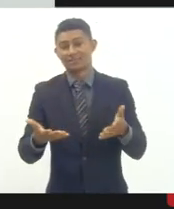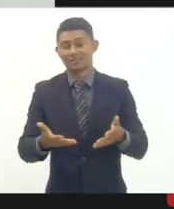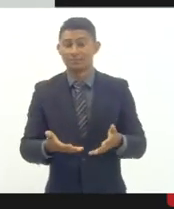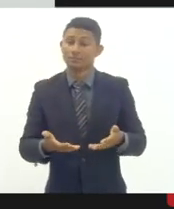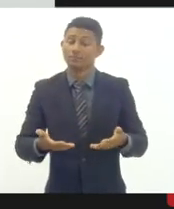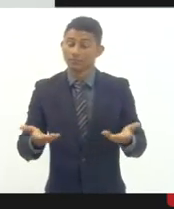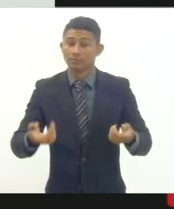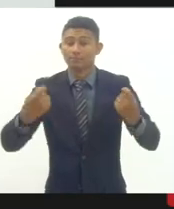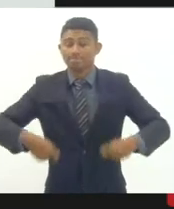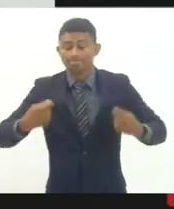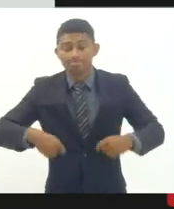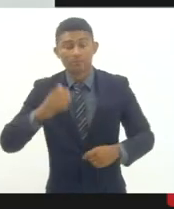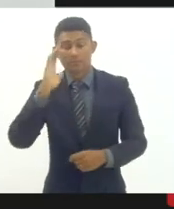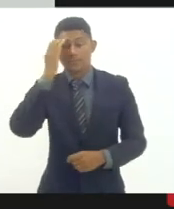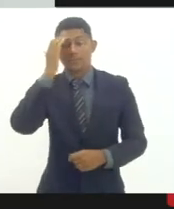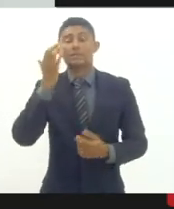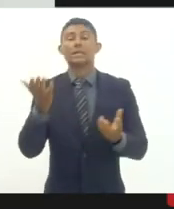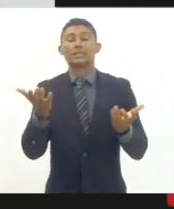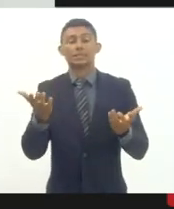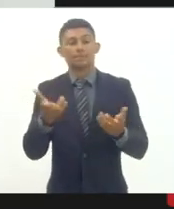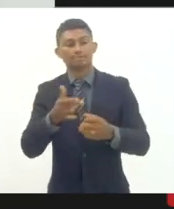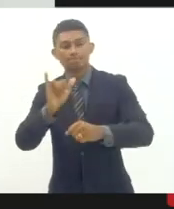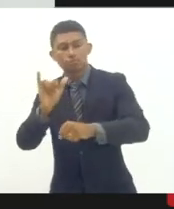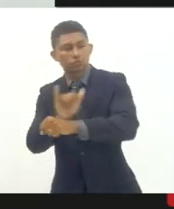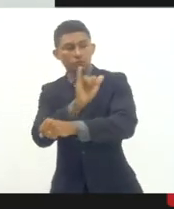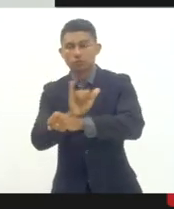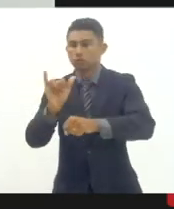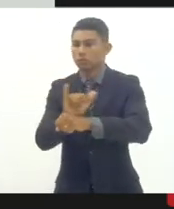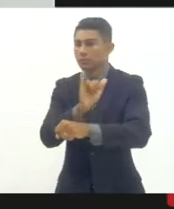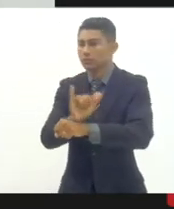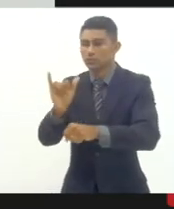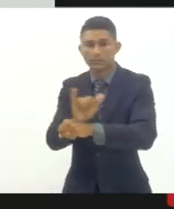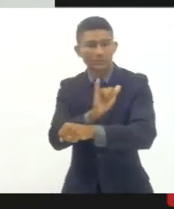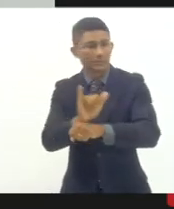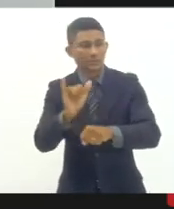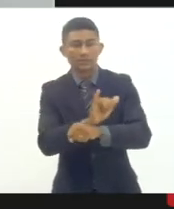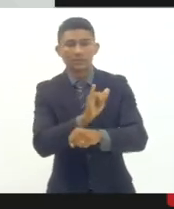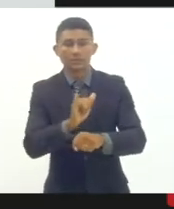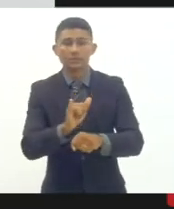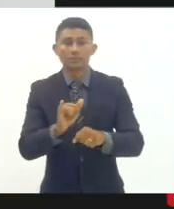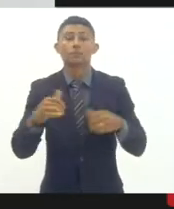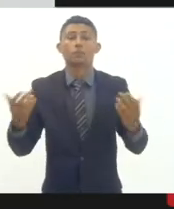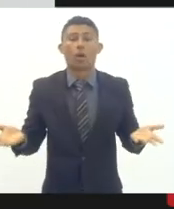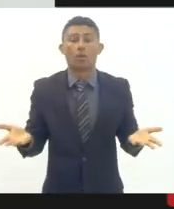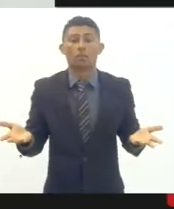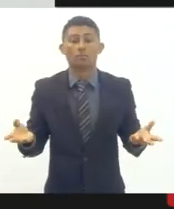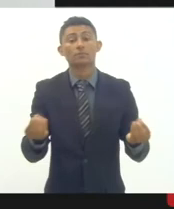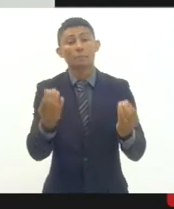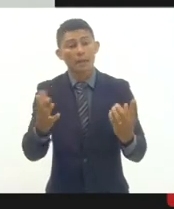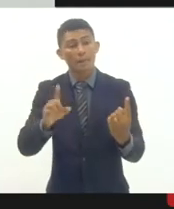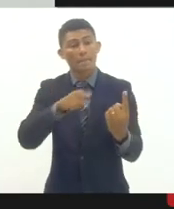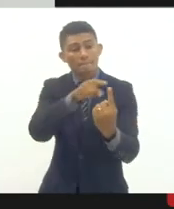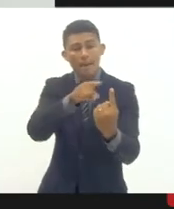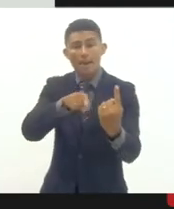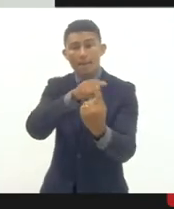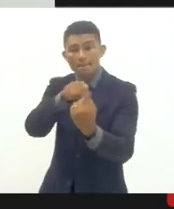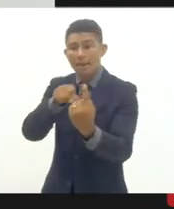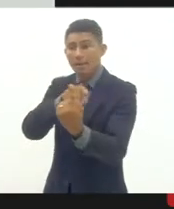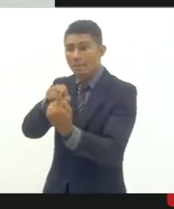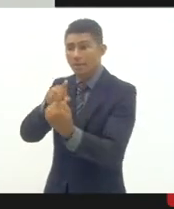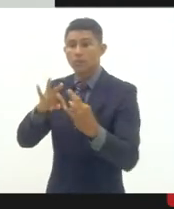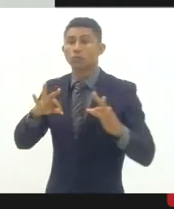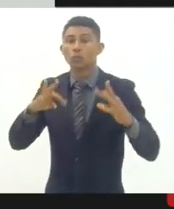quais são as estratégias que a gente vai estar utilizando para garantir que essas metas sejam